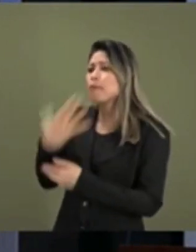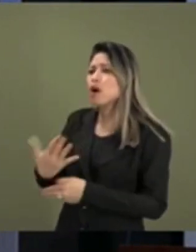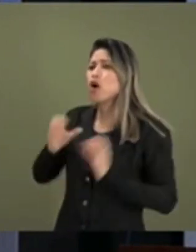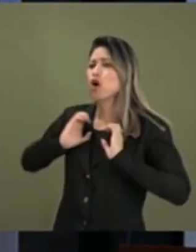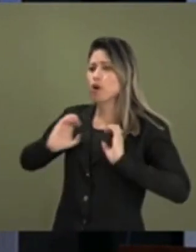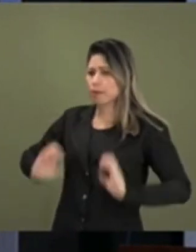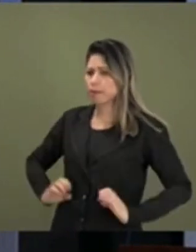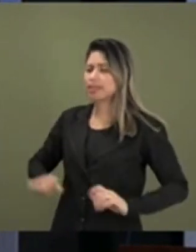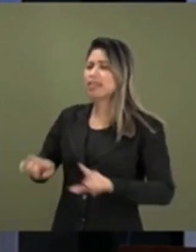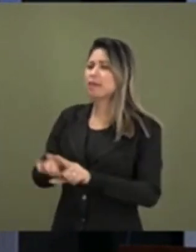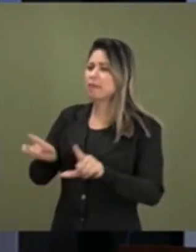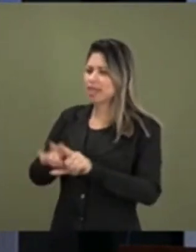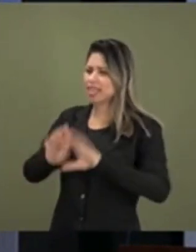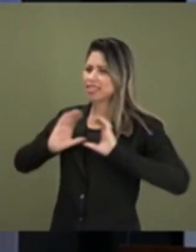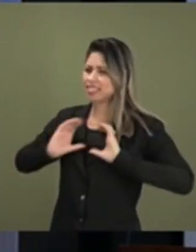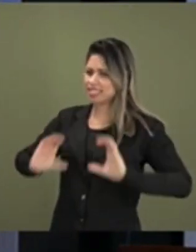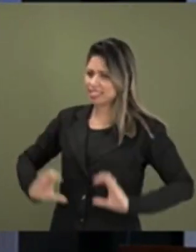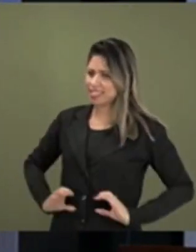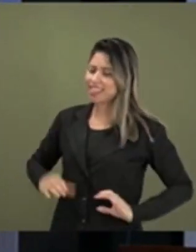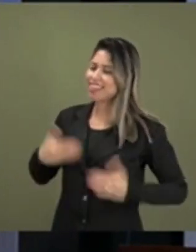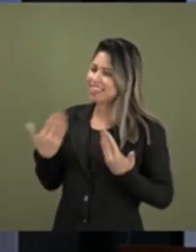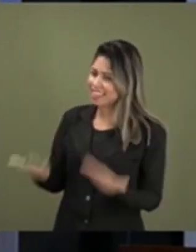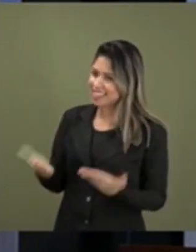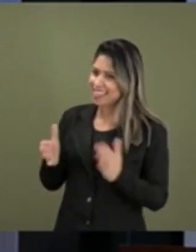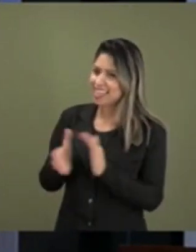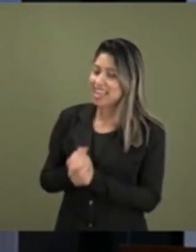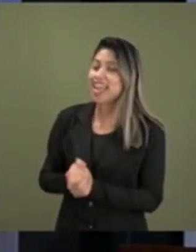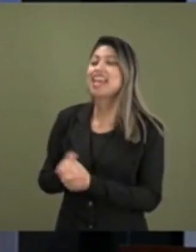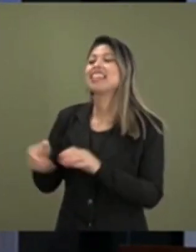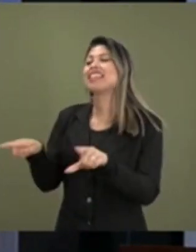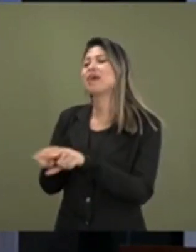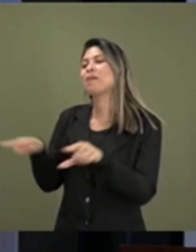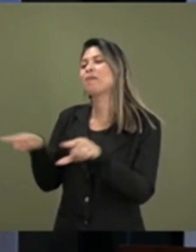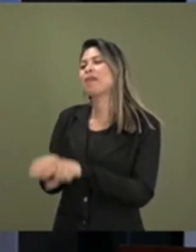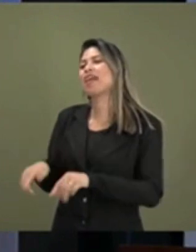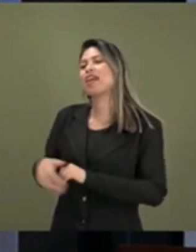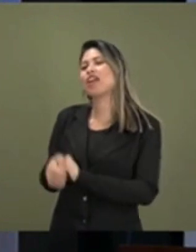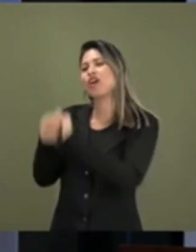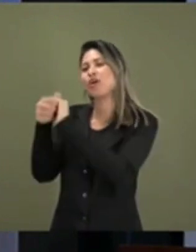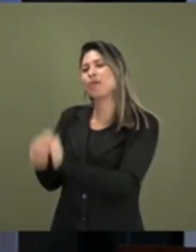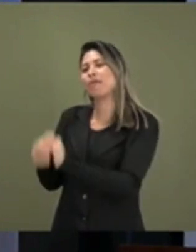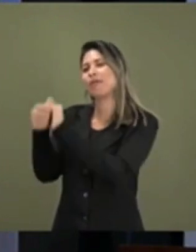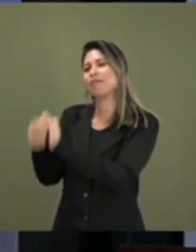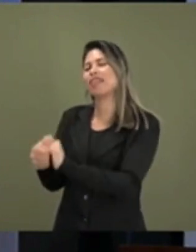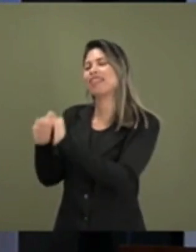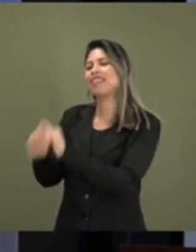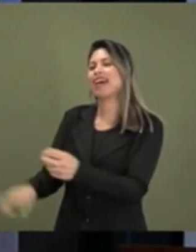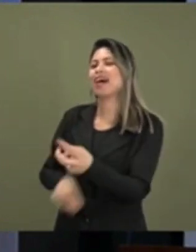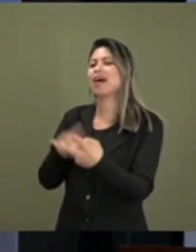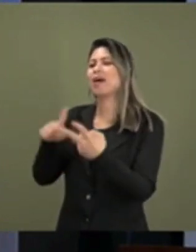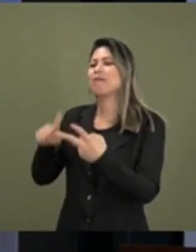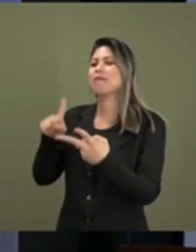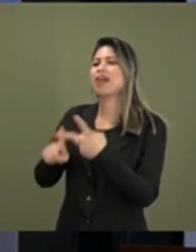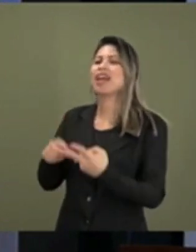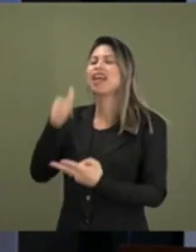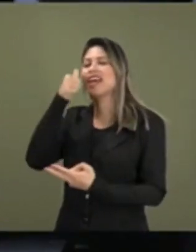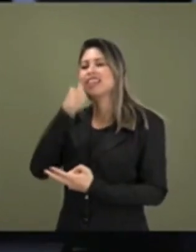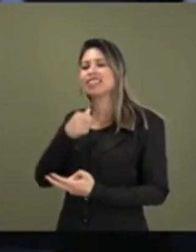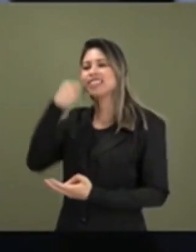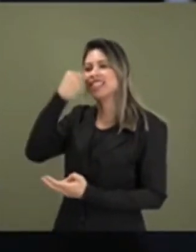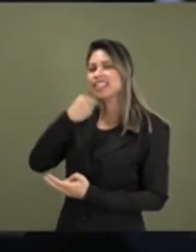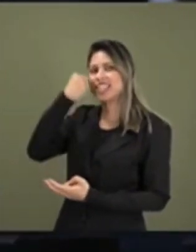à boa cidadania. E cumprimentar a senhora como Senadora da República, do meu país.